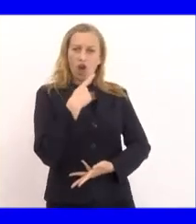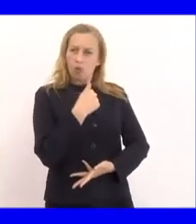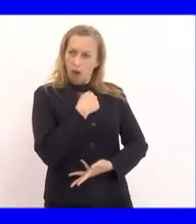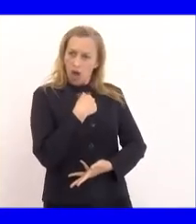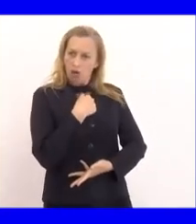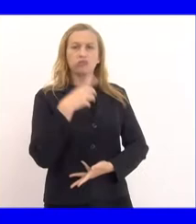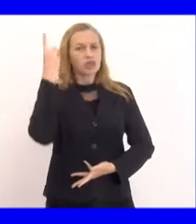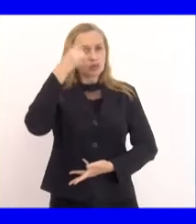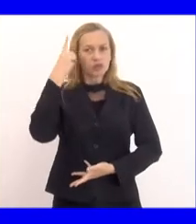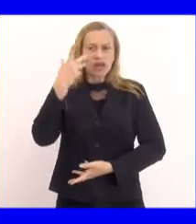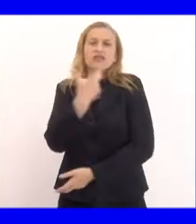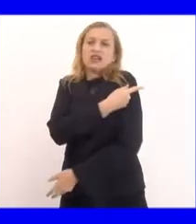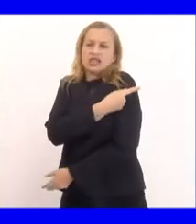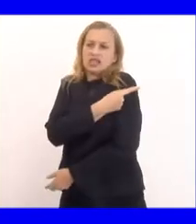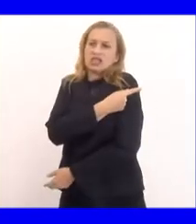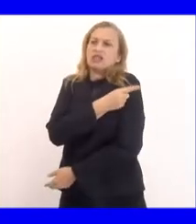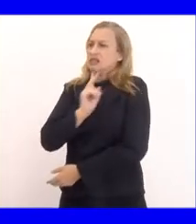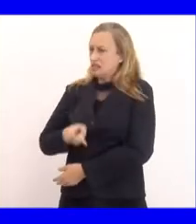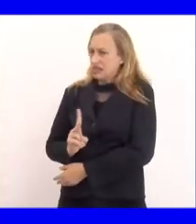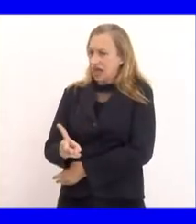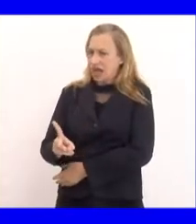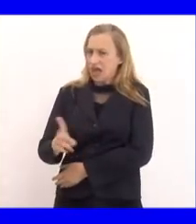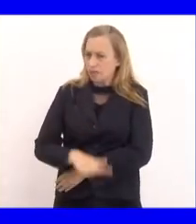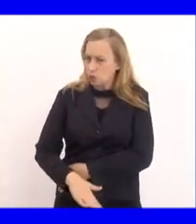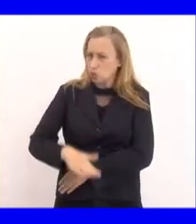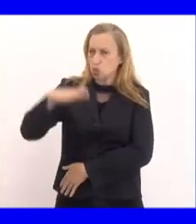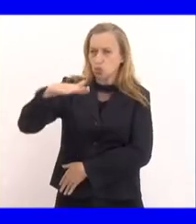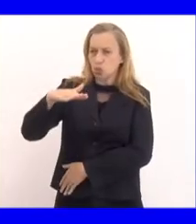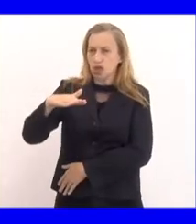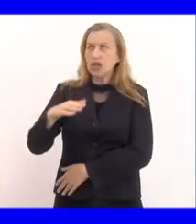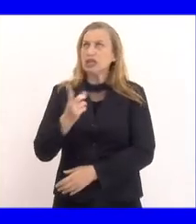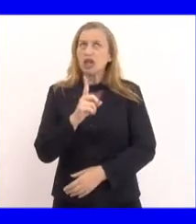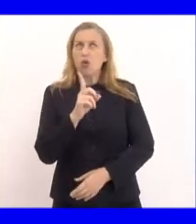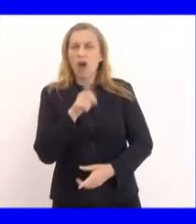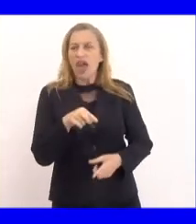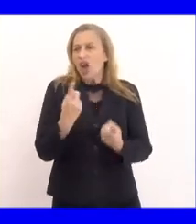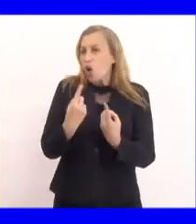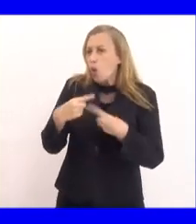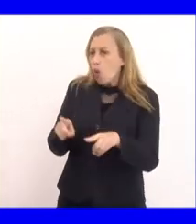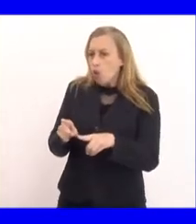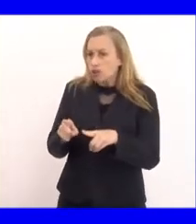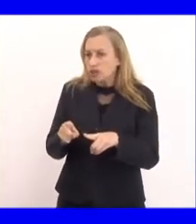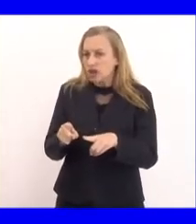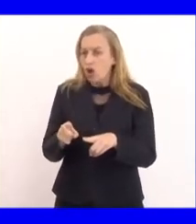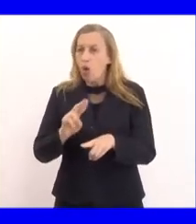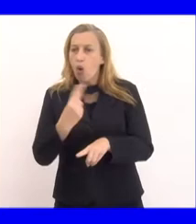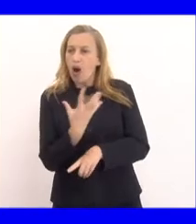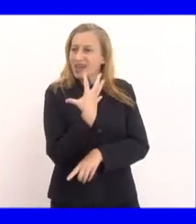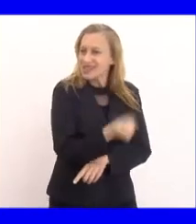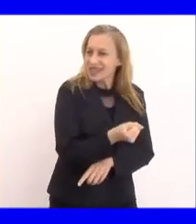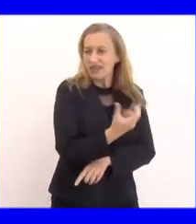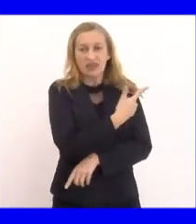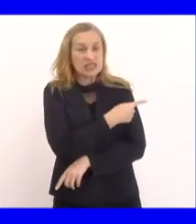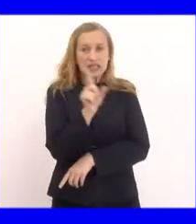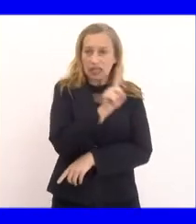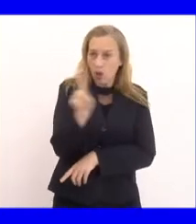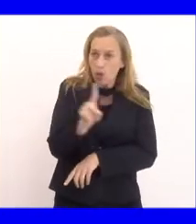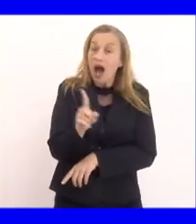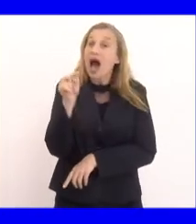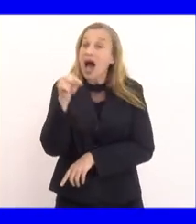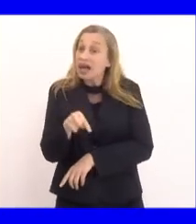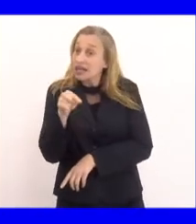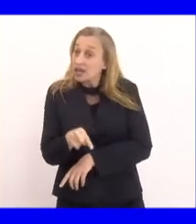deputada que tomei vacina a vida toda, desde criança, a questão aqui não é contra, não é questão de ser contra ou a favor da vacina, não.